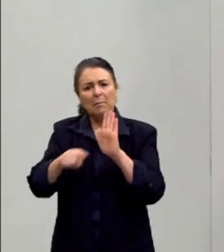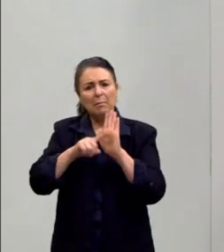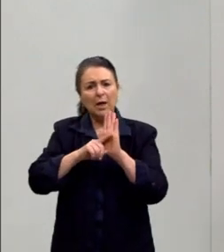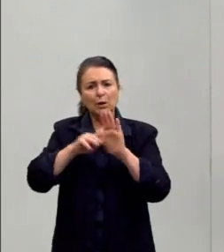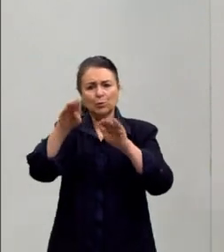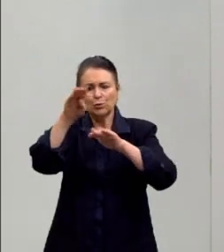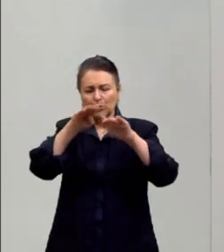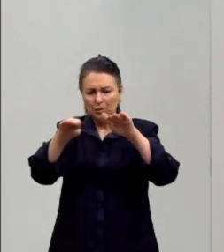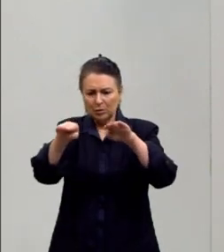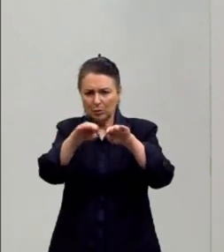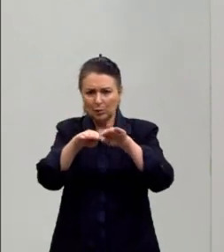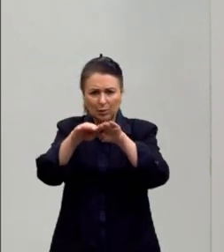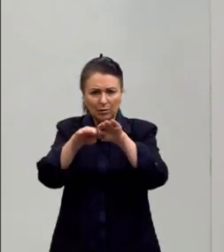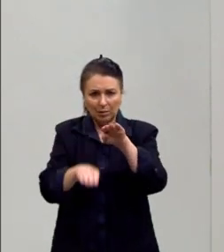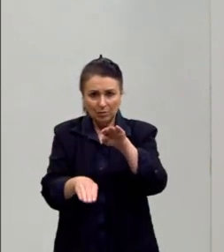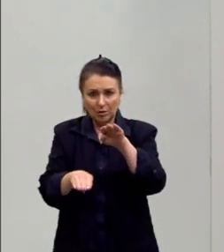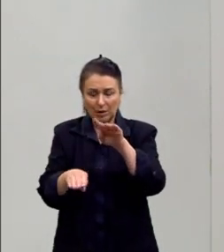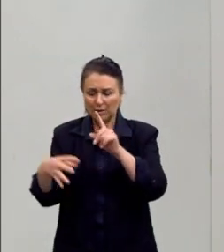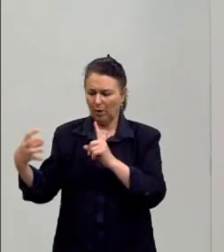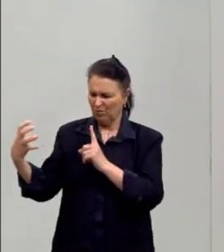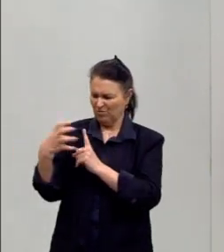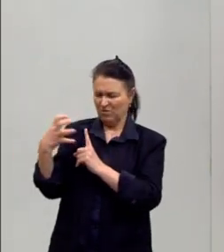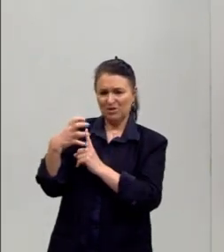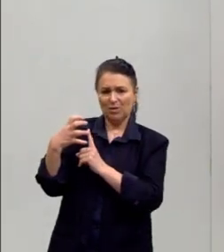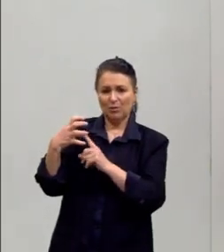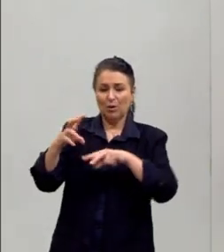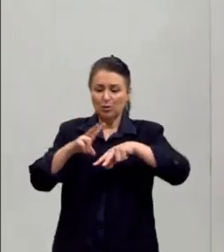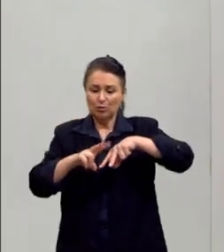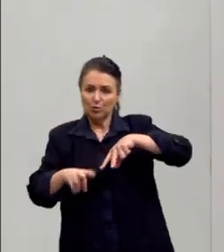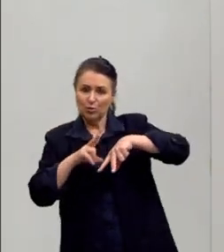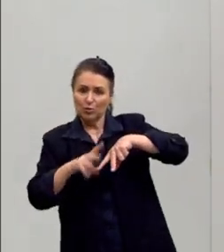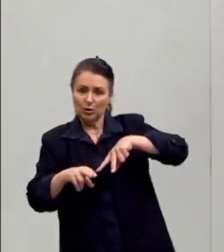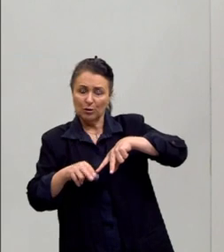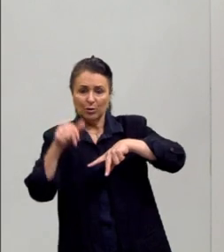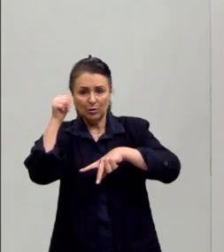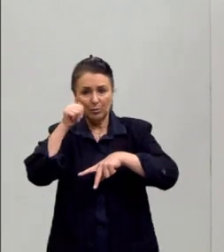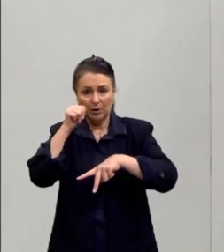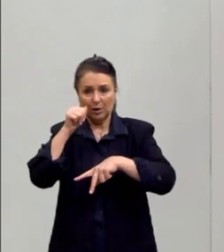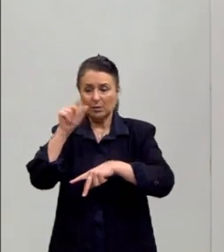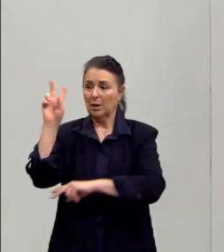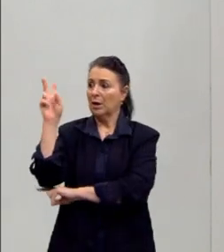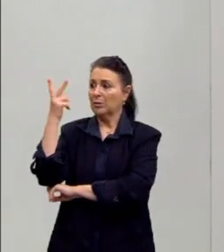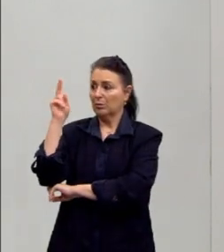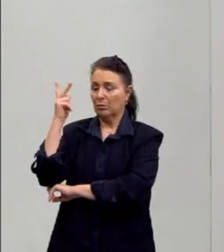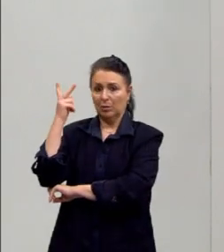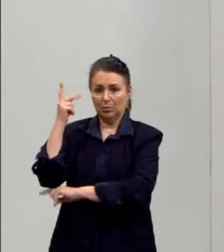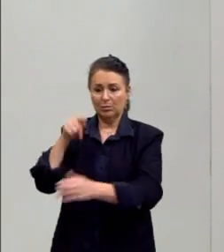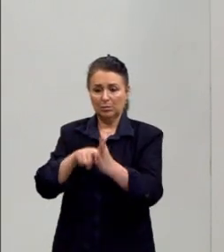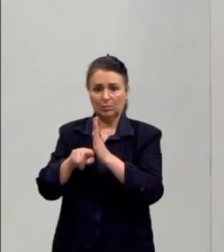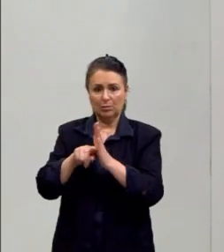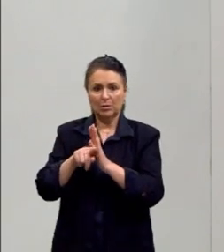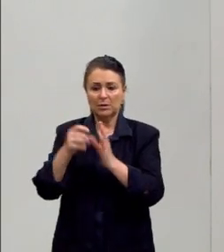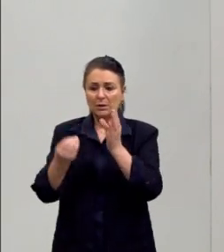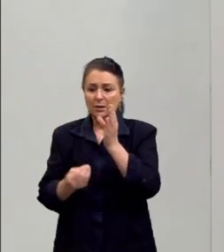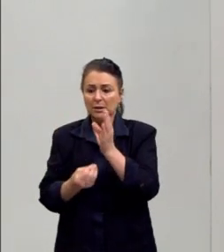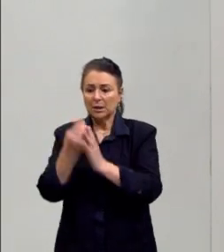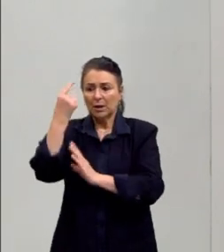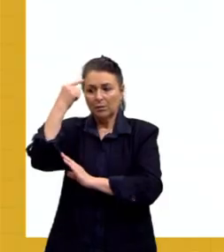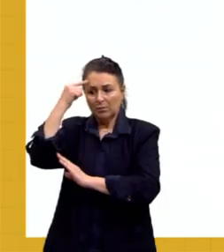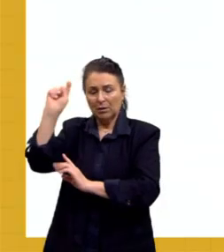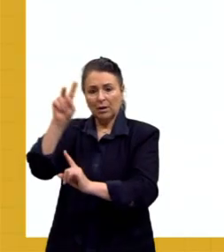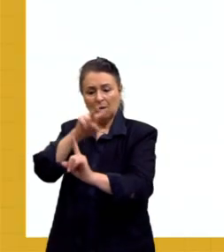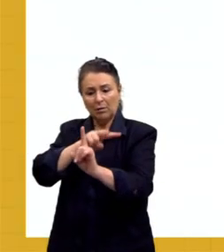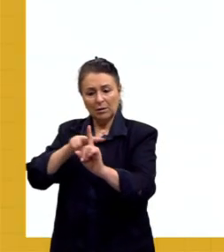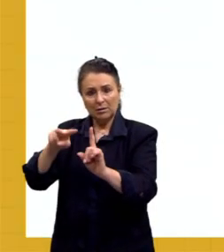e opressão de gênero sobre as mulheres. Mas a gente, a gente não, mas os historiadores no passado inventaram essas concepções sobre as